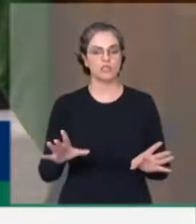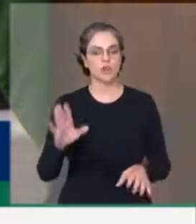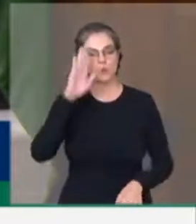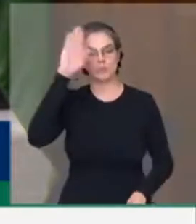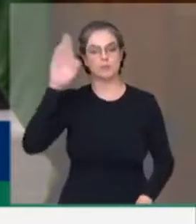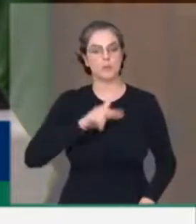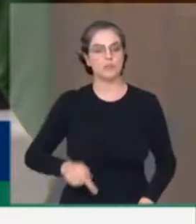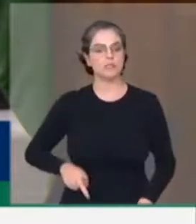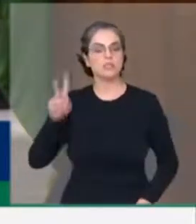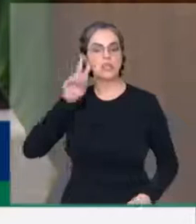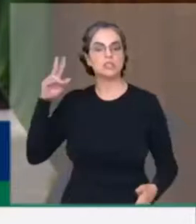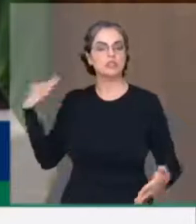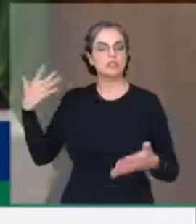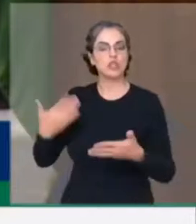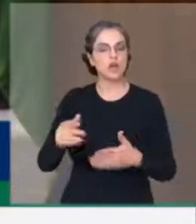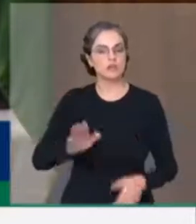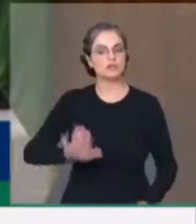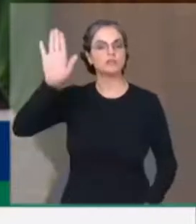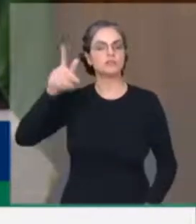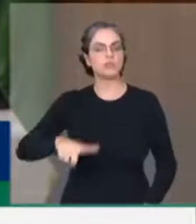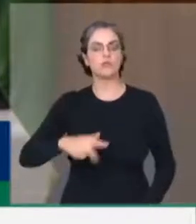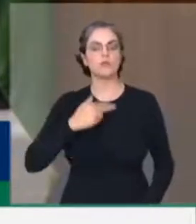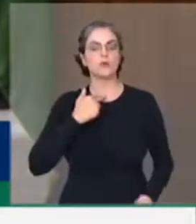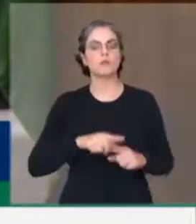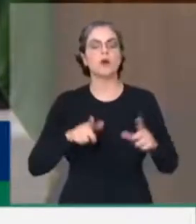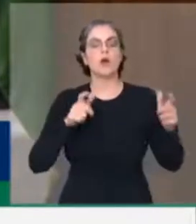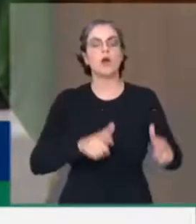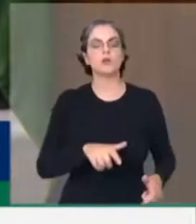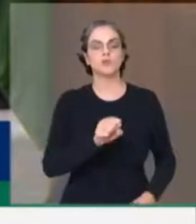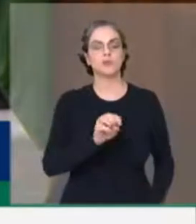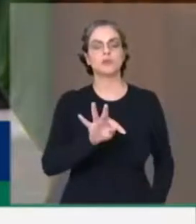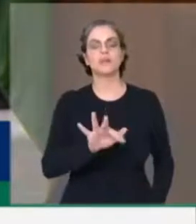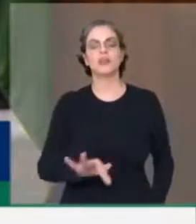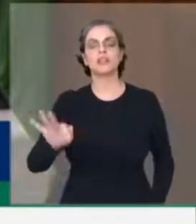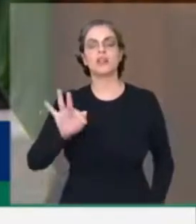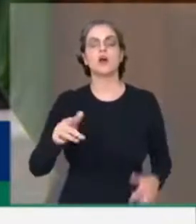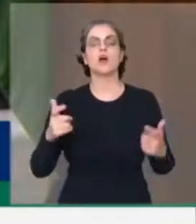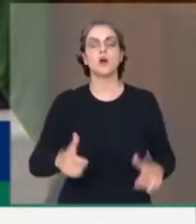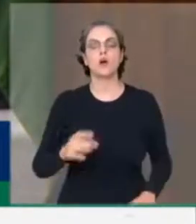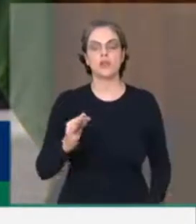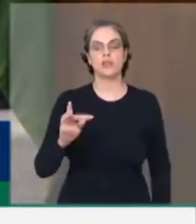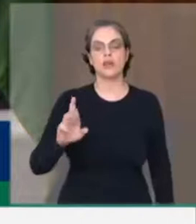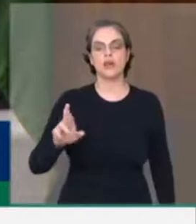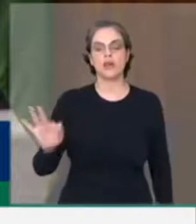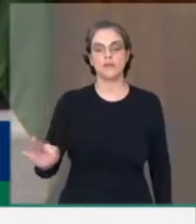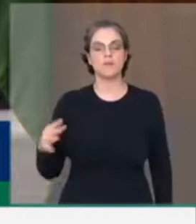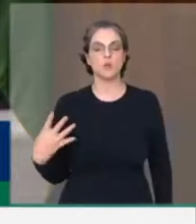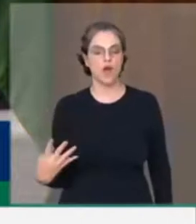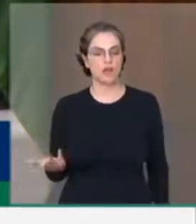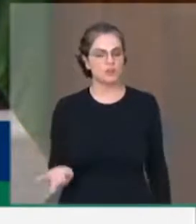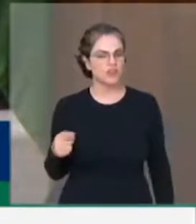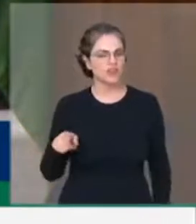ser candidato, aonde estava o Supremo Tribunal Federal? Aonde estava o TRF4, que se